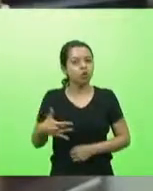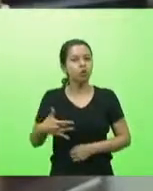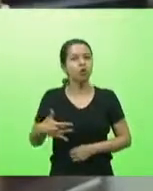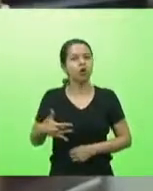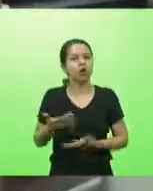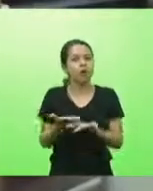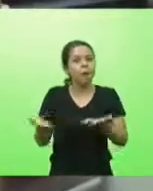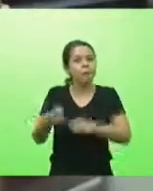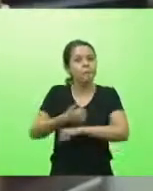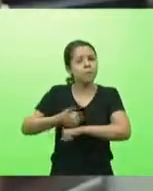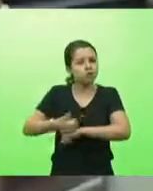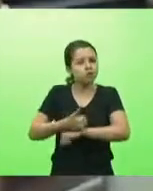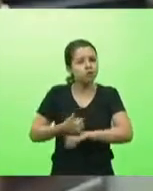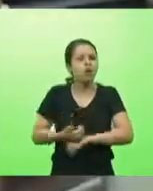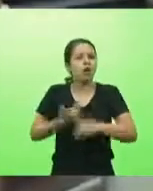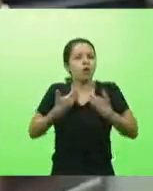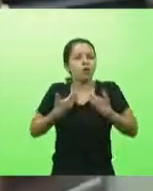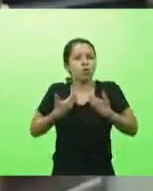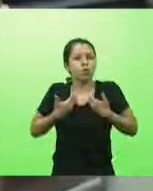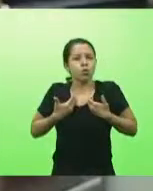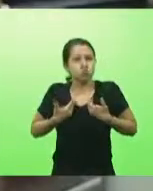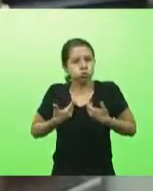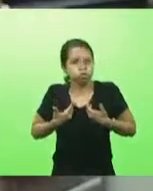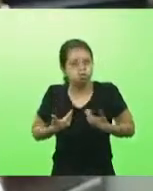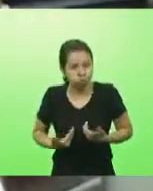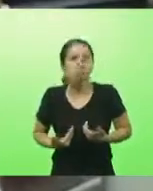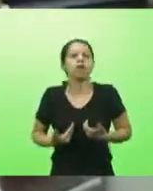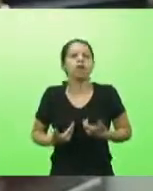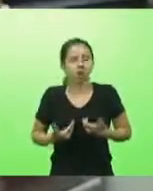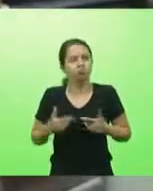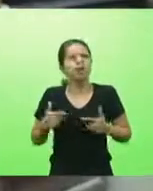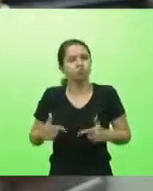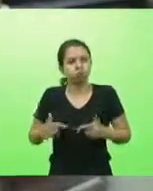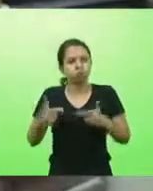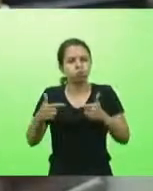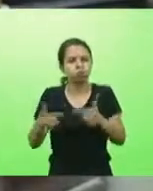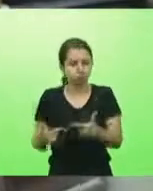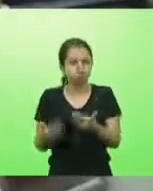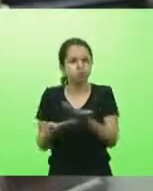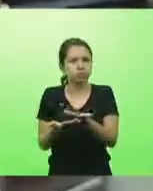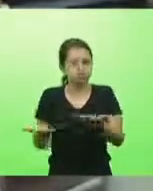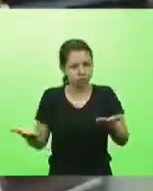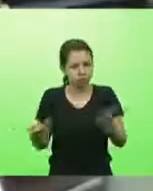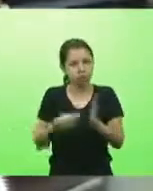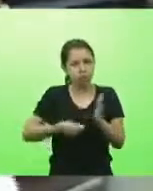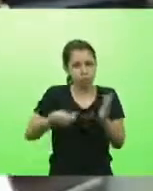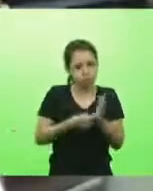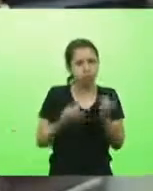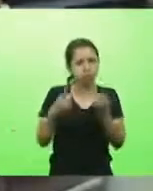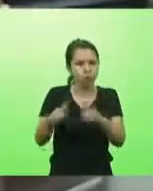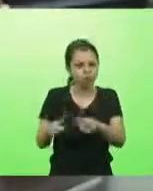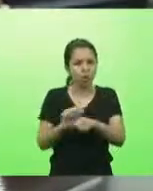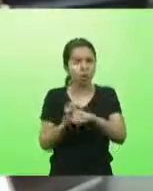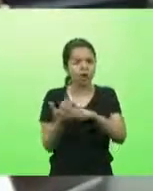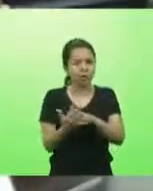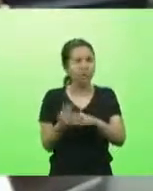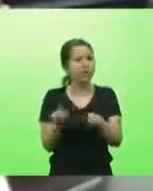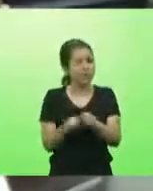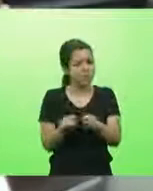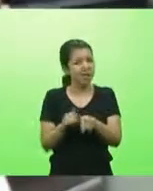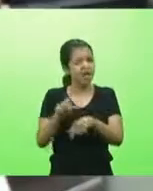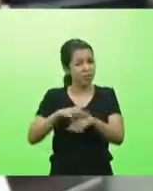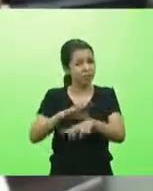que estão sendo incansáveis nessa luta contra o coronavírus e não só incansáveis como estão morrendo é